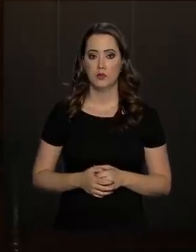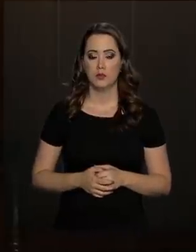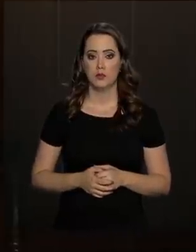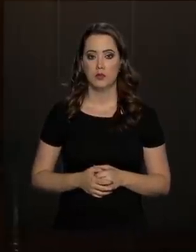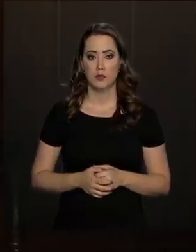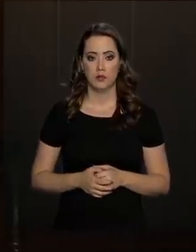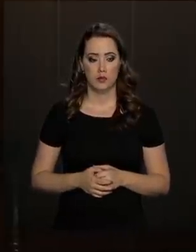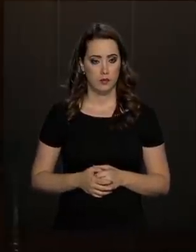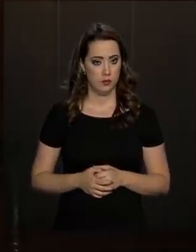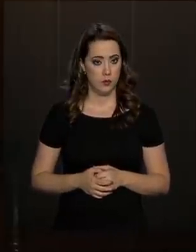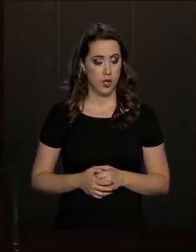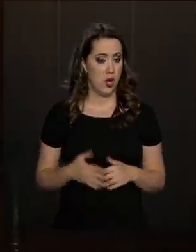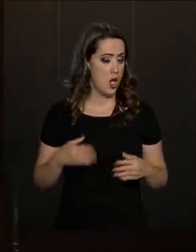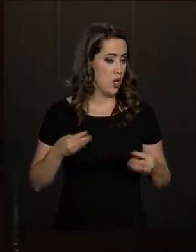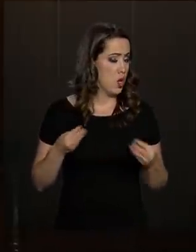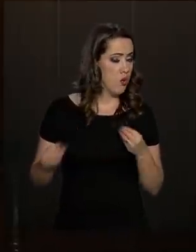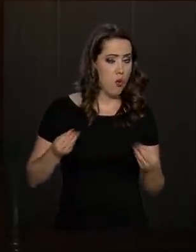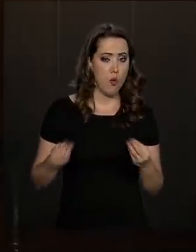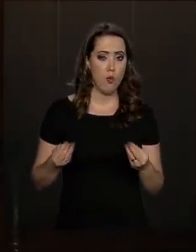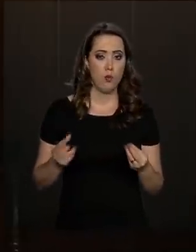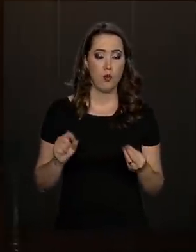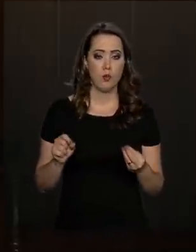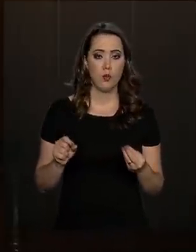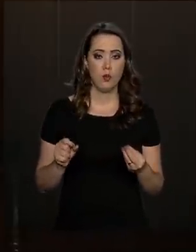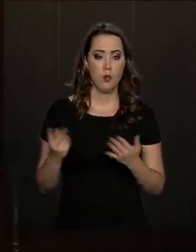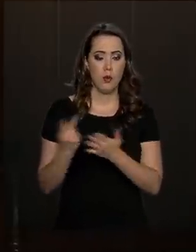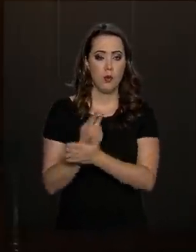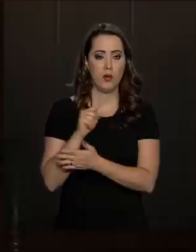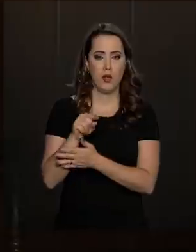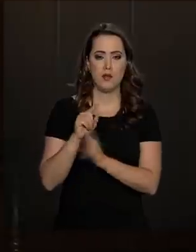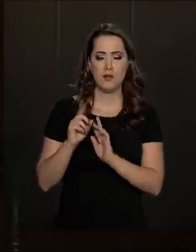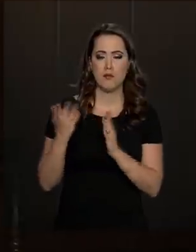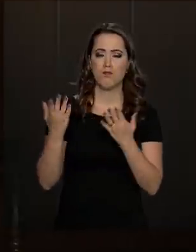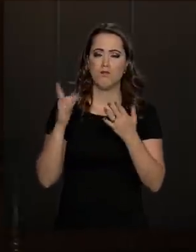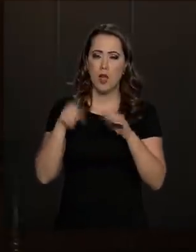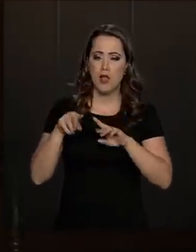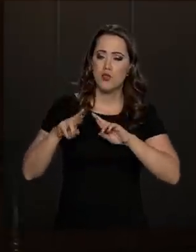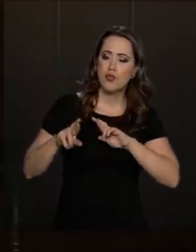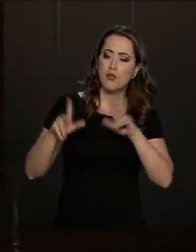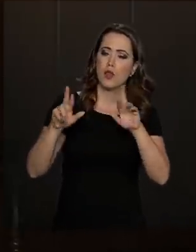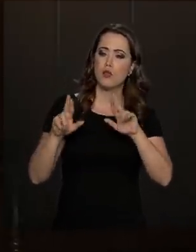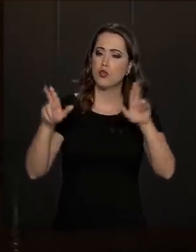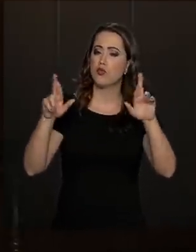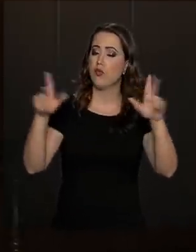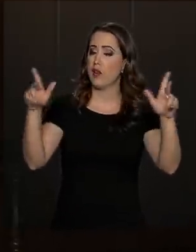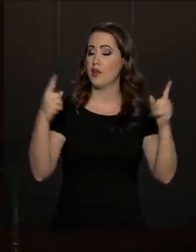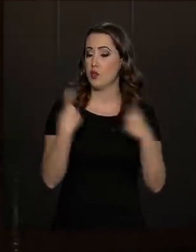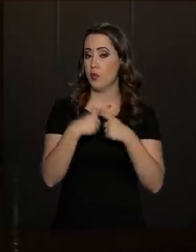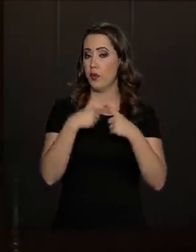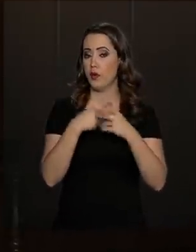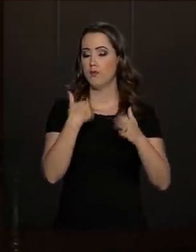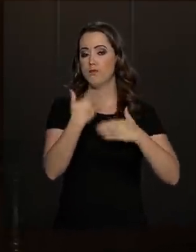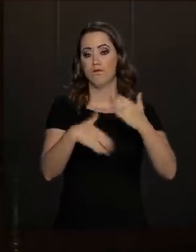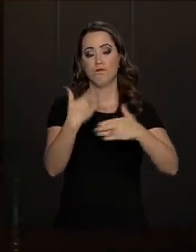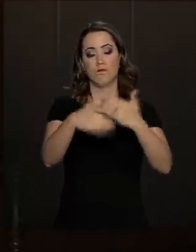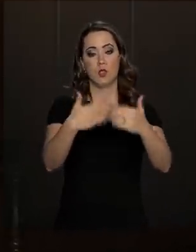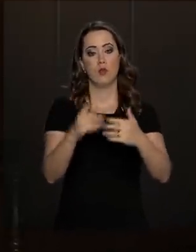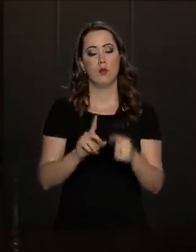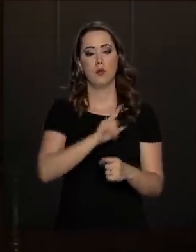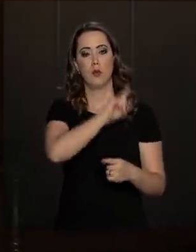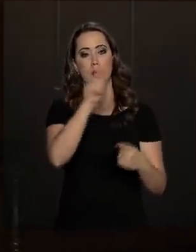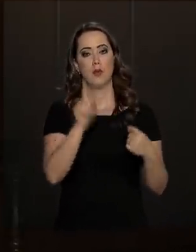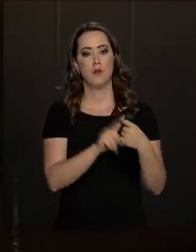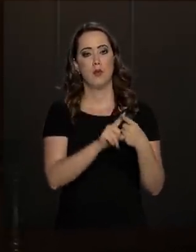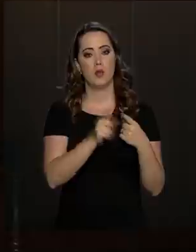A dinâmica vai ser completamente diferente. À medida que se desenvolva isso, primeiro